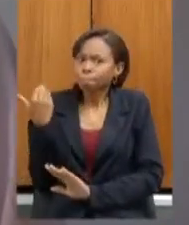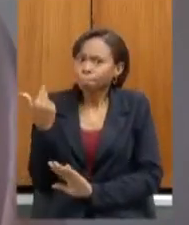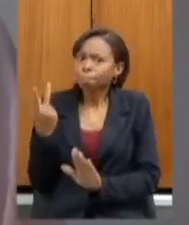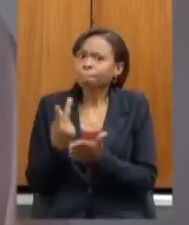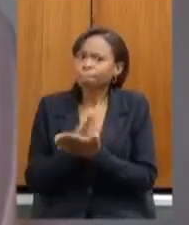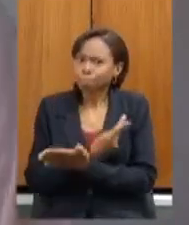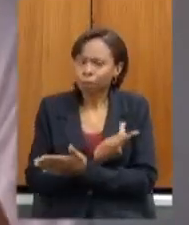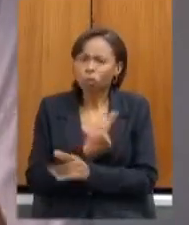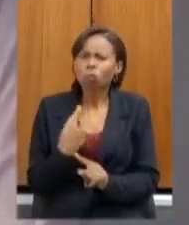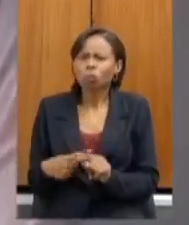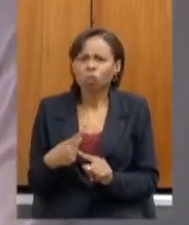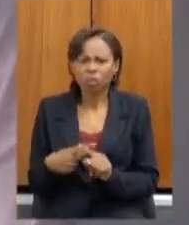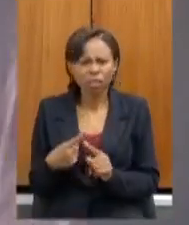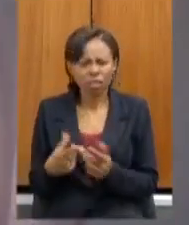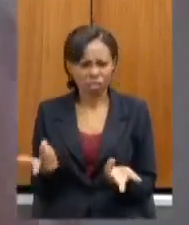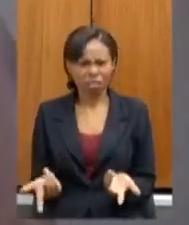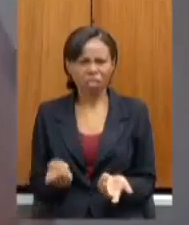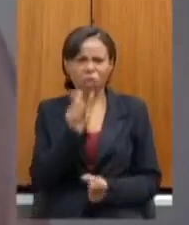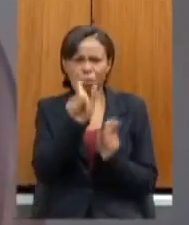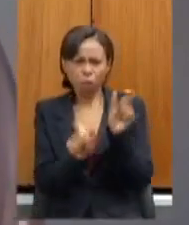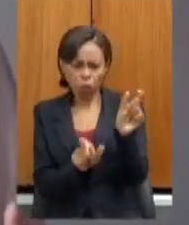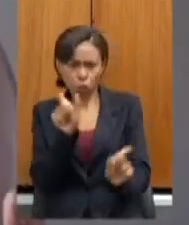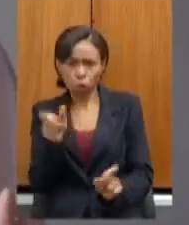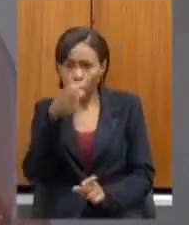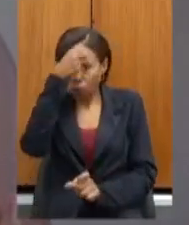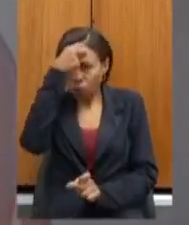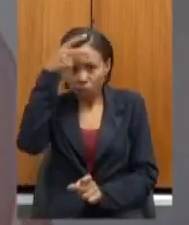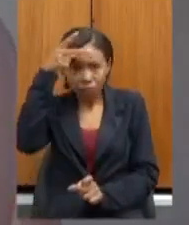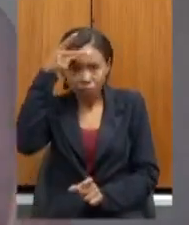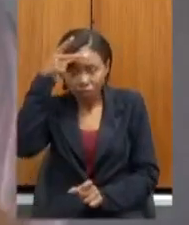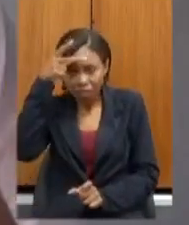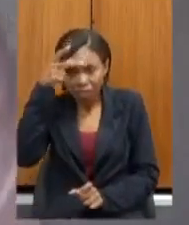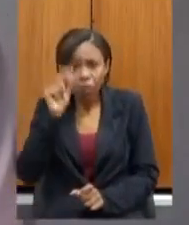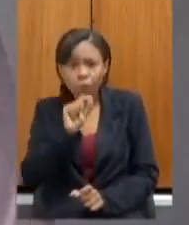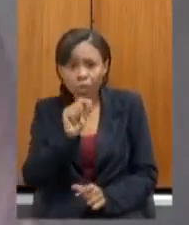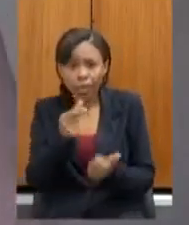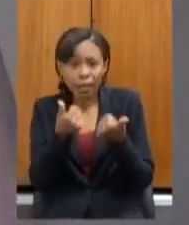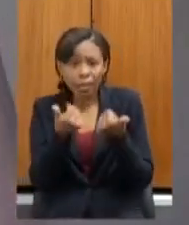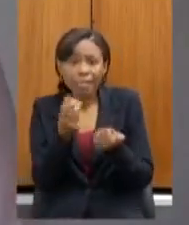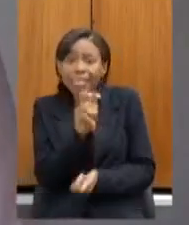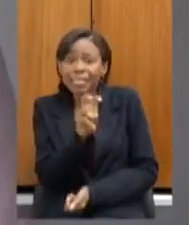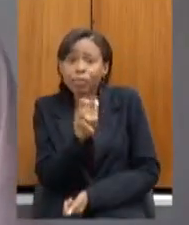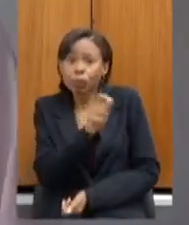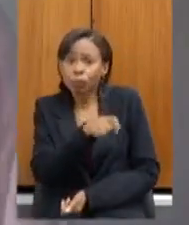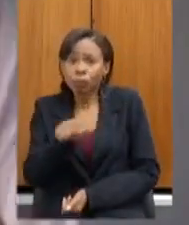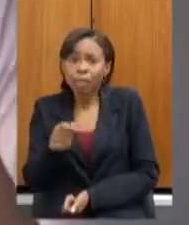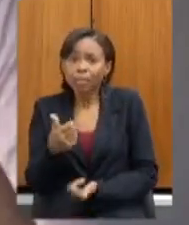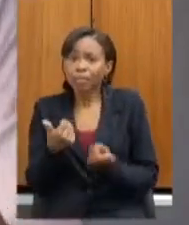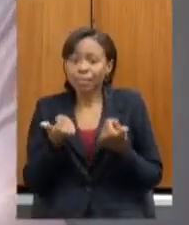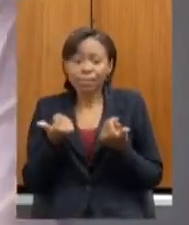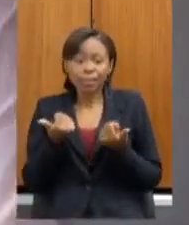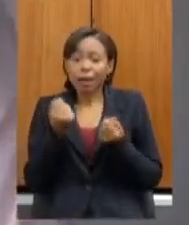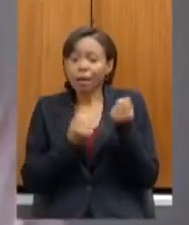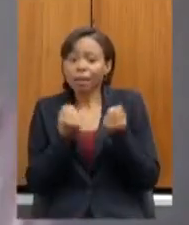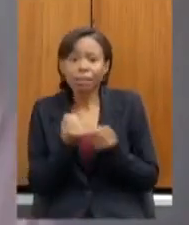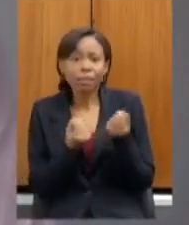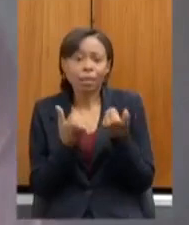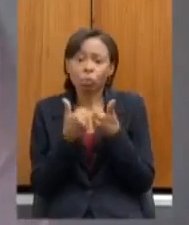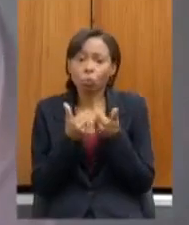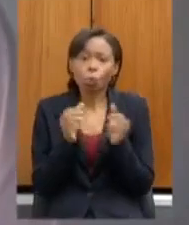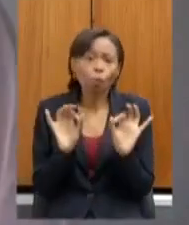prefeitos ficaram cinco meses sem transporte alunos não iam às escolas a gente teve que conseguir fazer